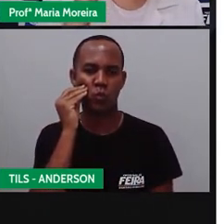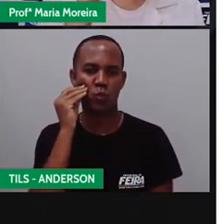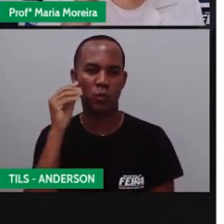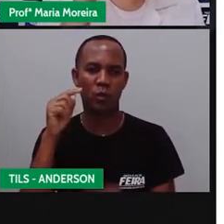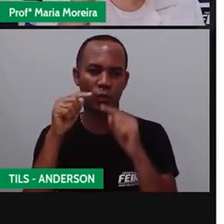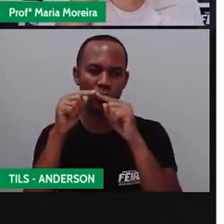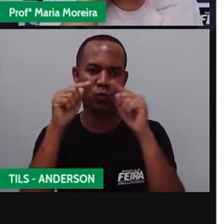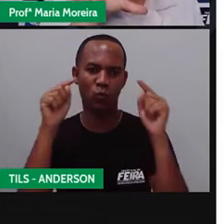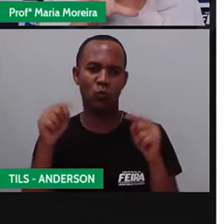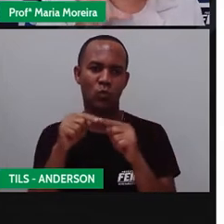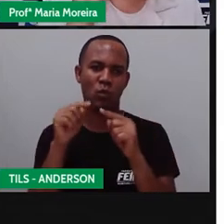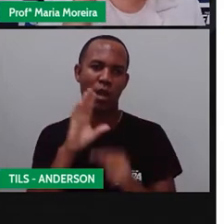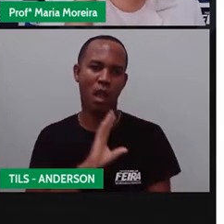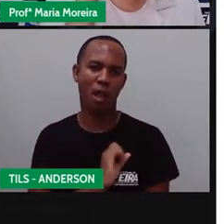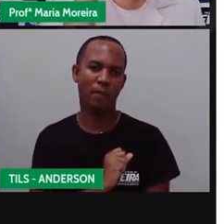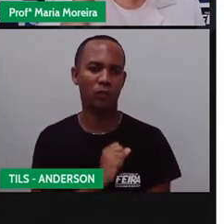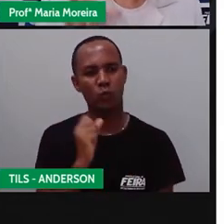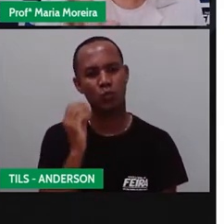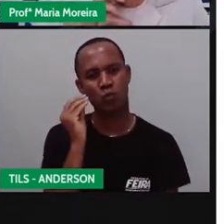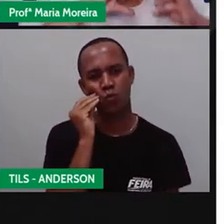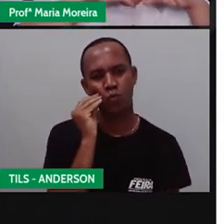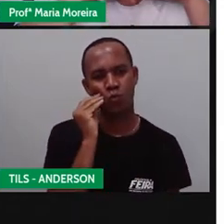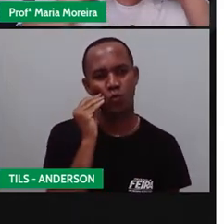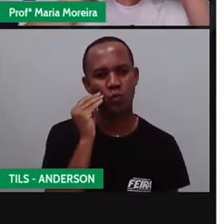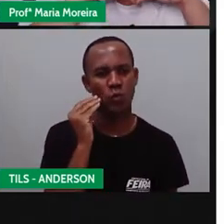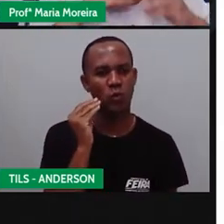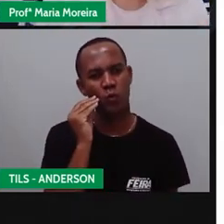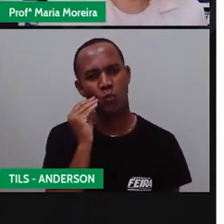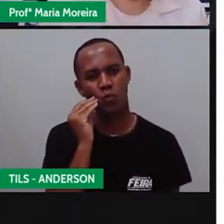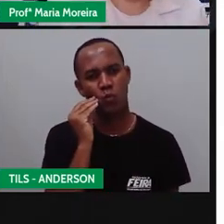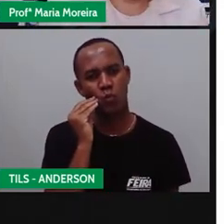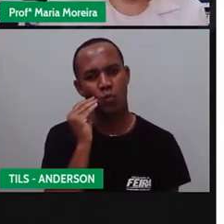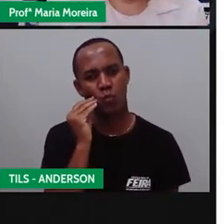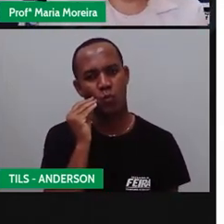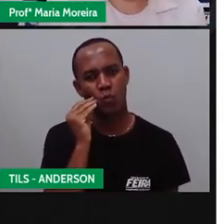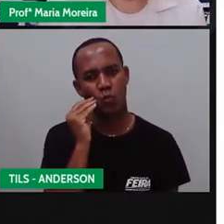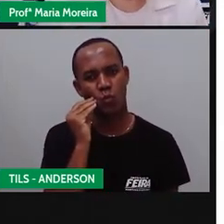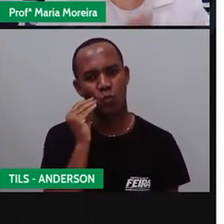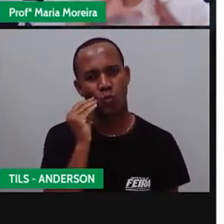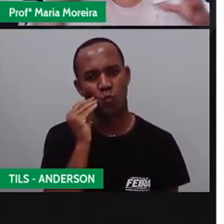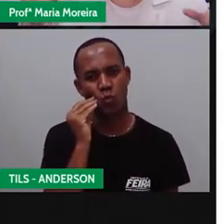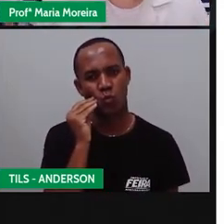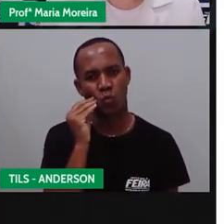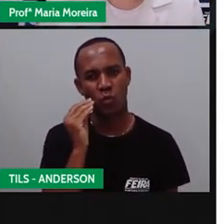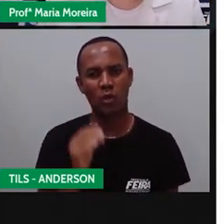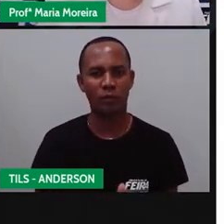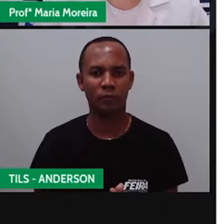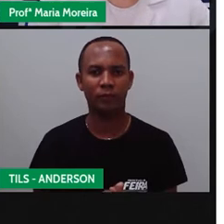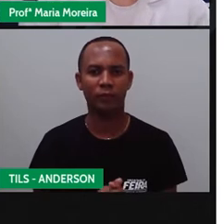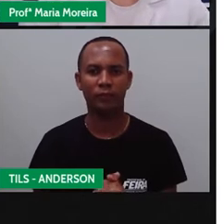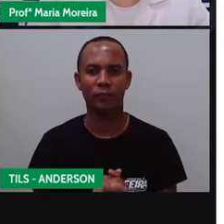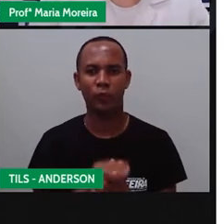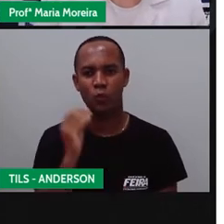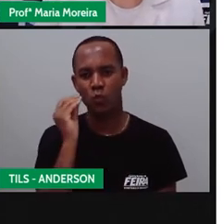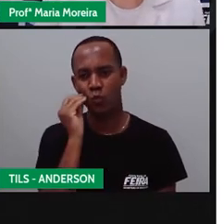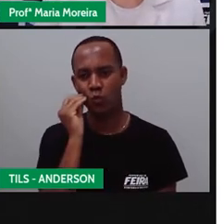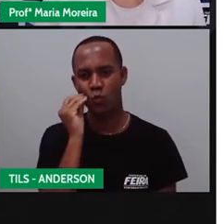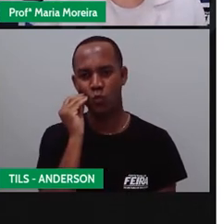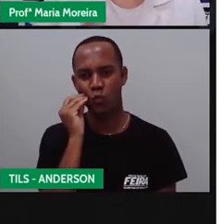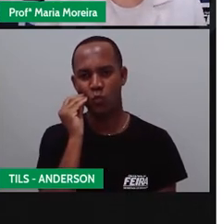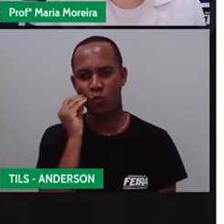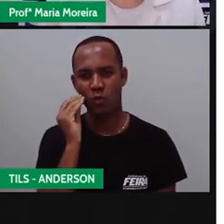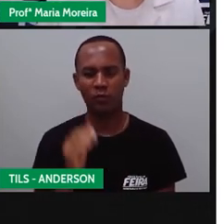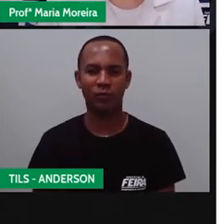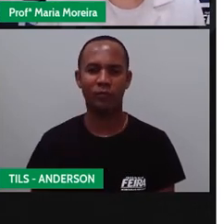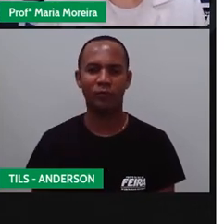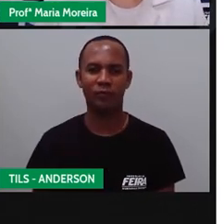quê? Ó, que você gosta da prova, que você tá mandando um beijinho com amor pra gente. Então, esses emojis, né? Eles